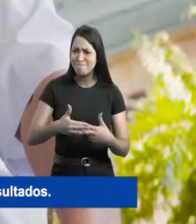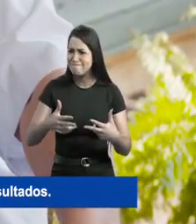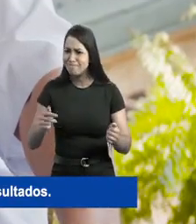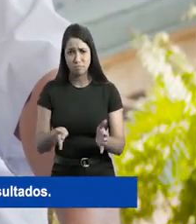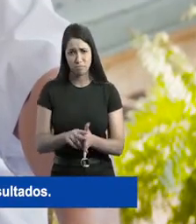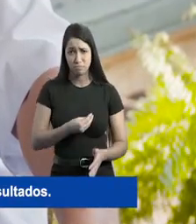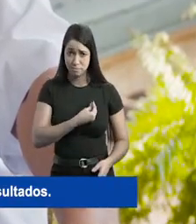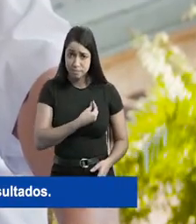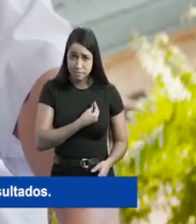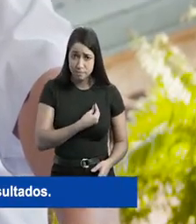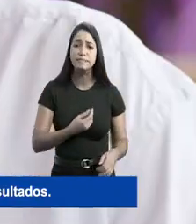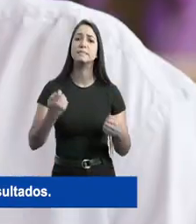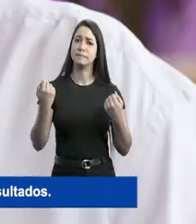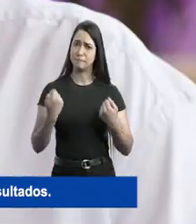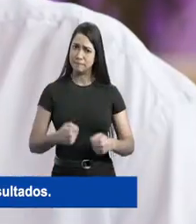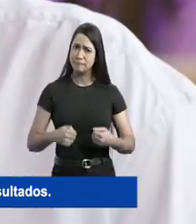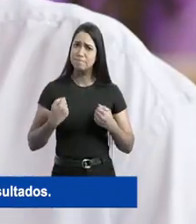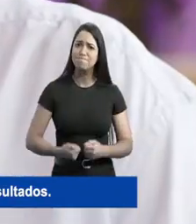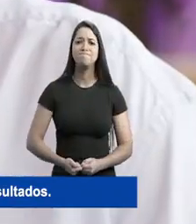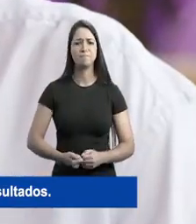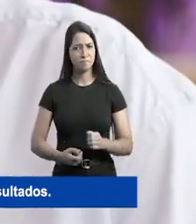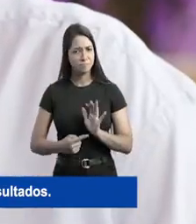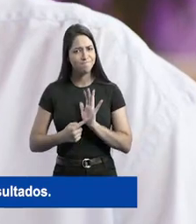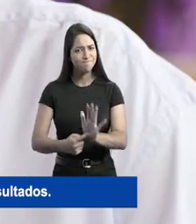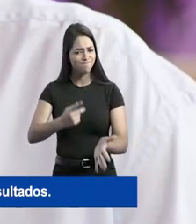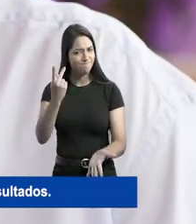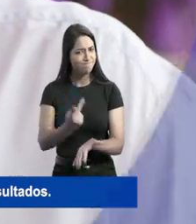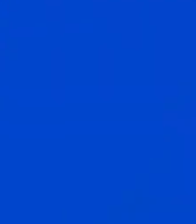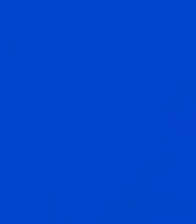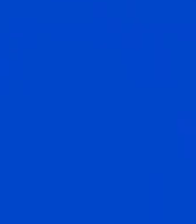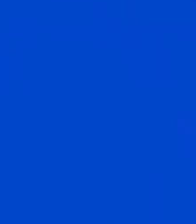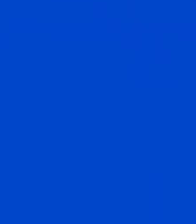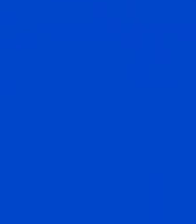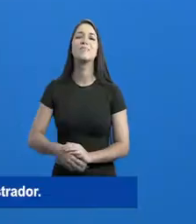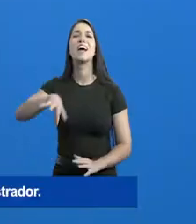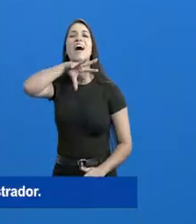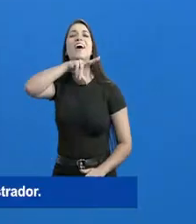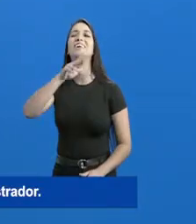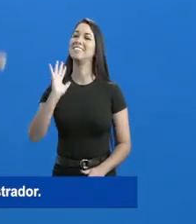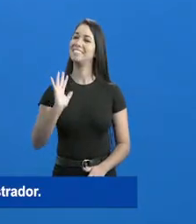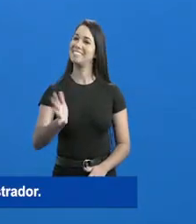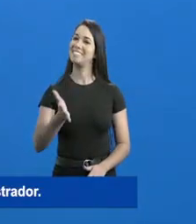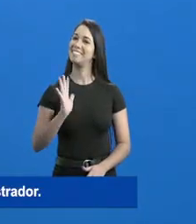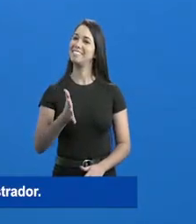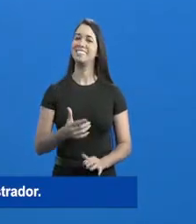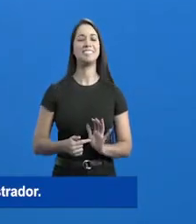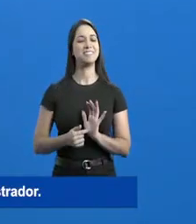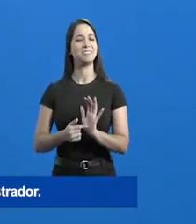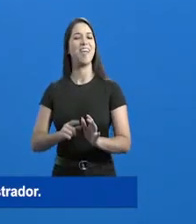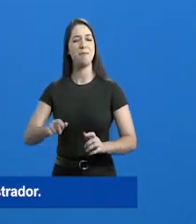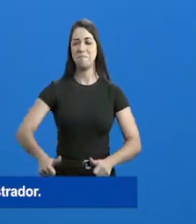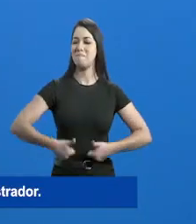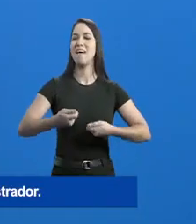Qualquer atividade da vida, você tem que apresentar resultados. Onze! Odelmo já mostrou na prática que é o